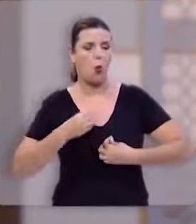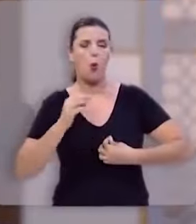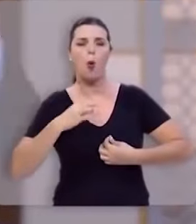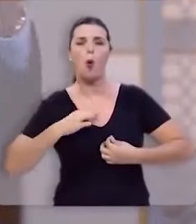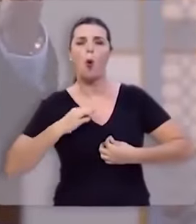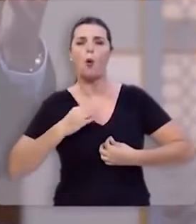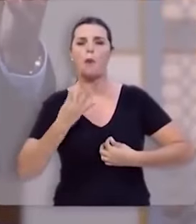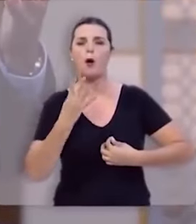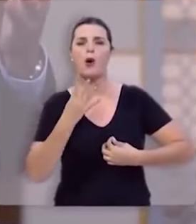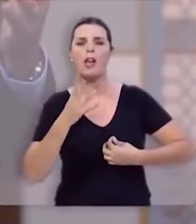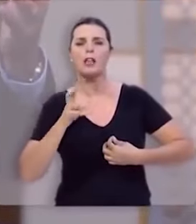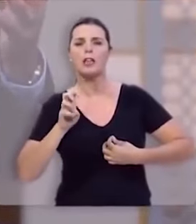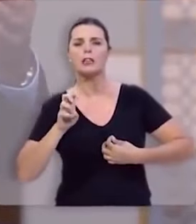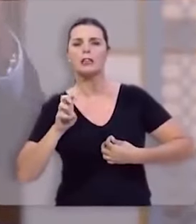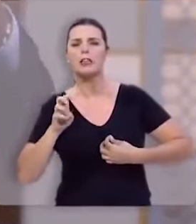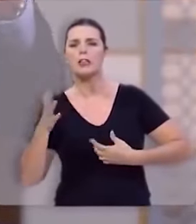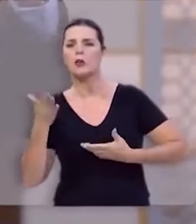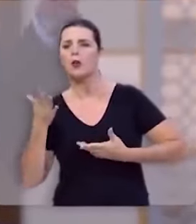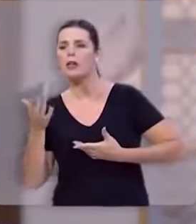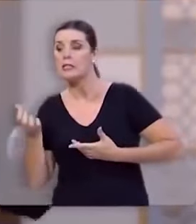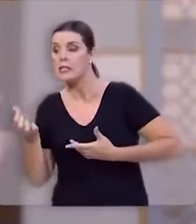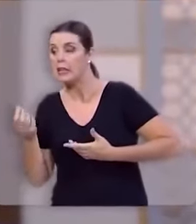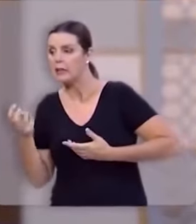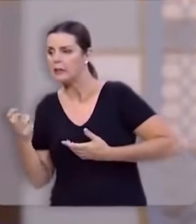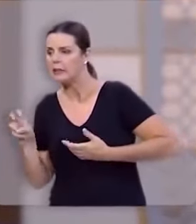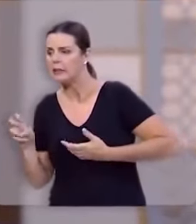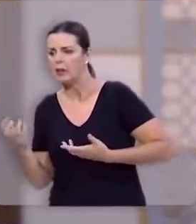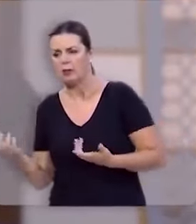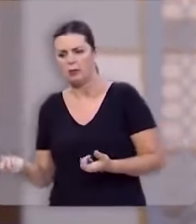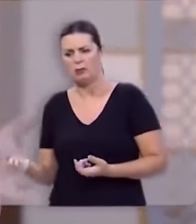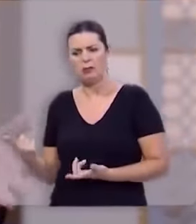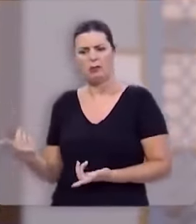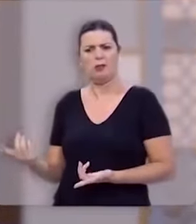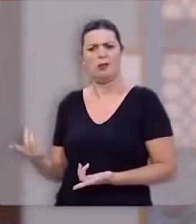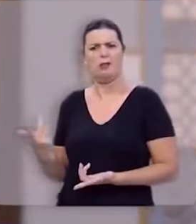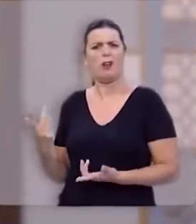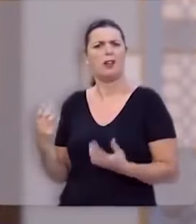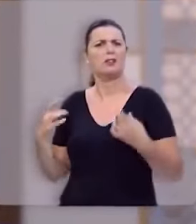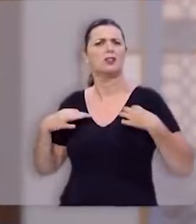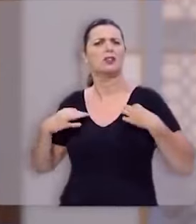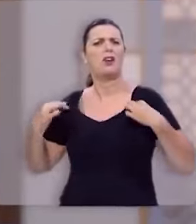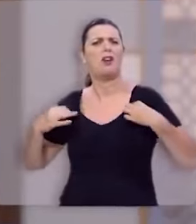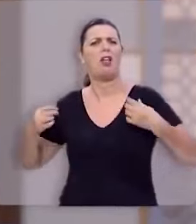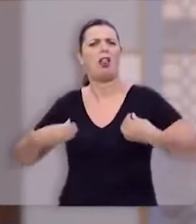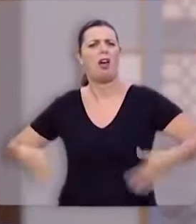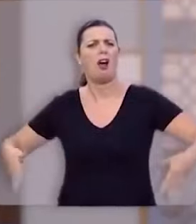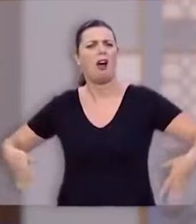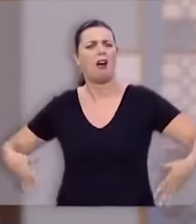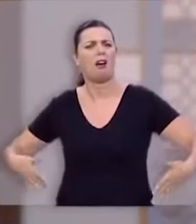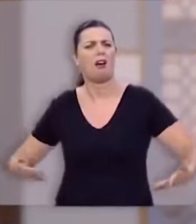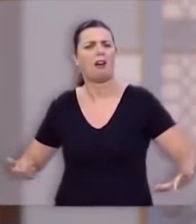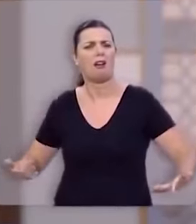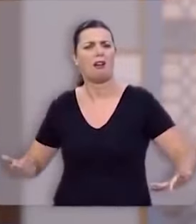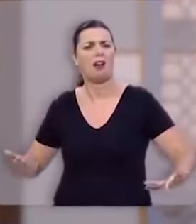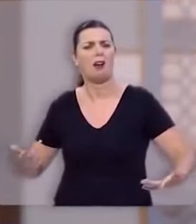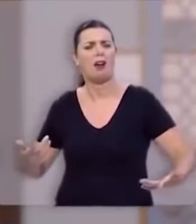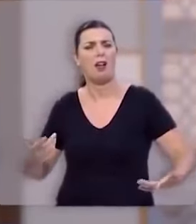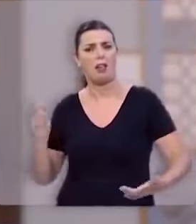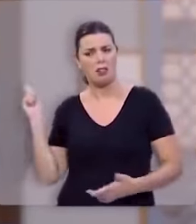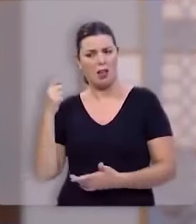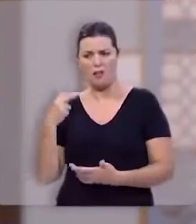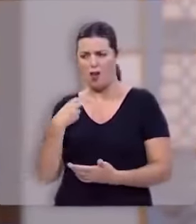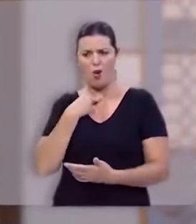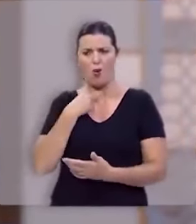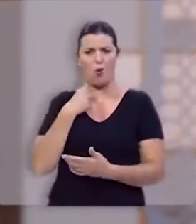com a roupa de manequim 65 vai sobrar armadura Davi não conseguiu sequer andar